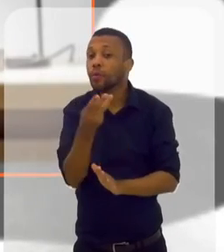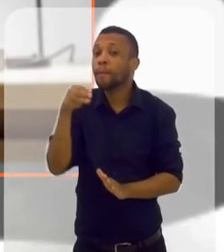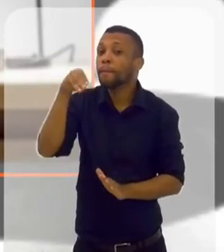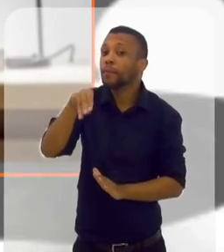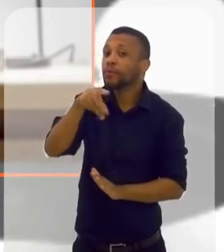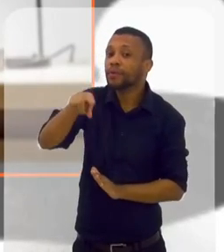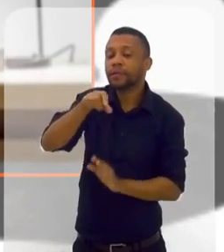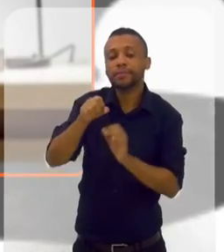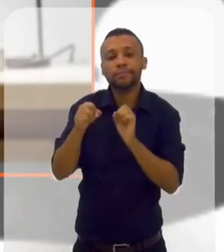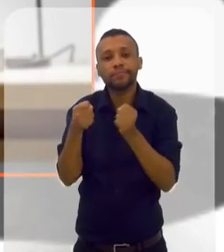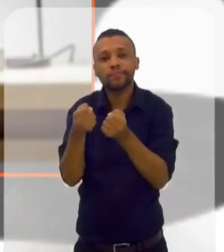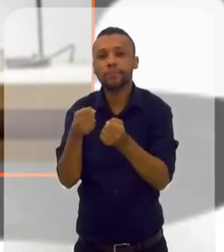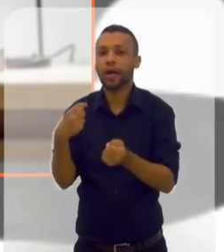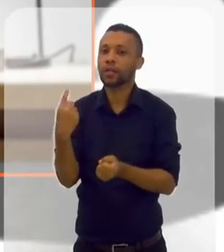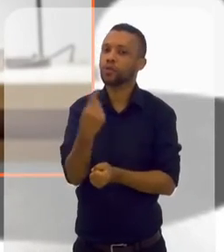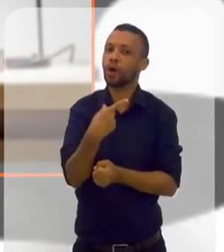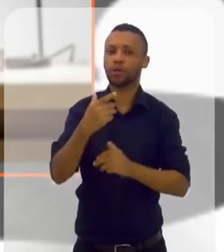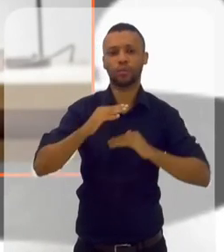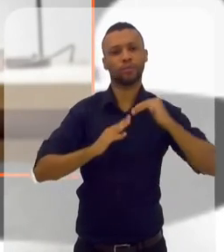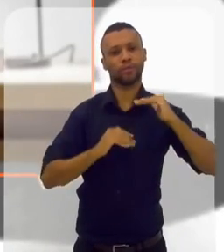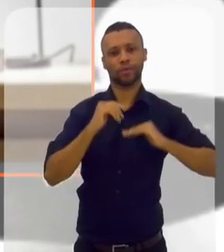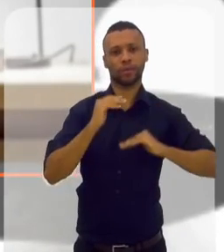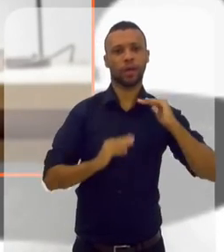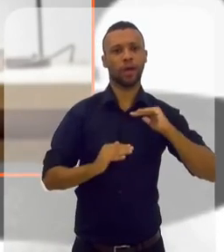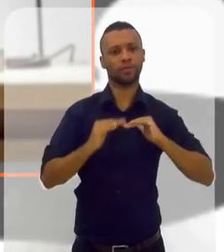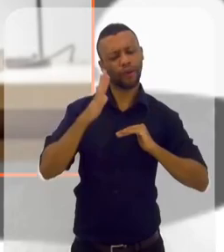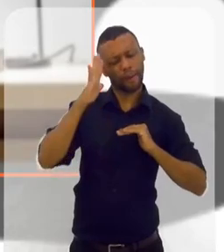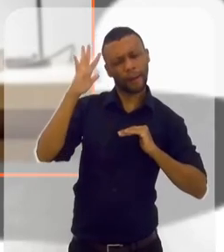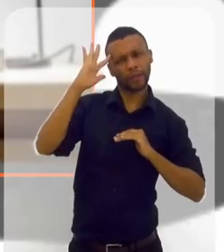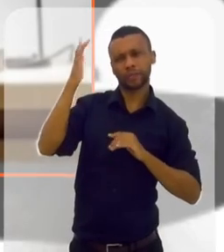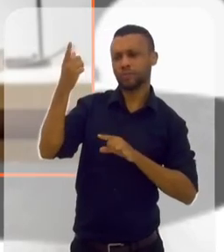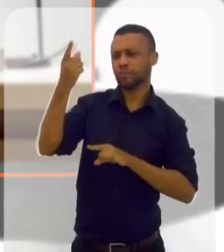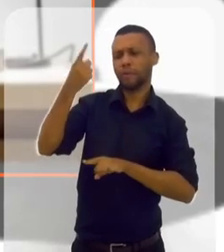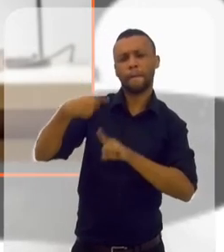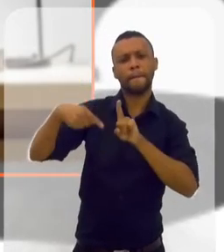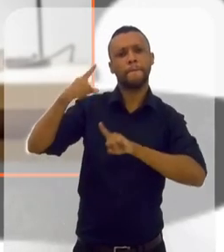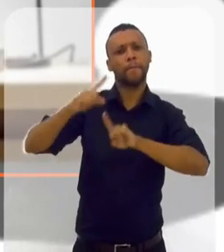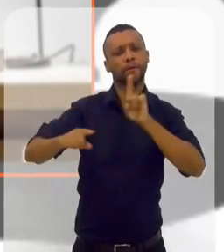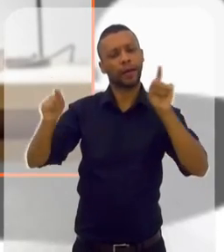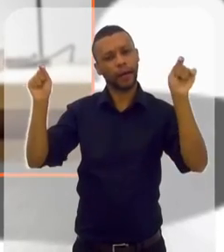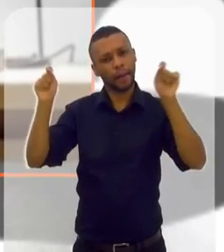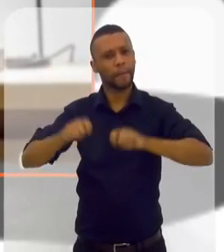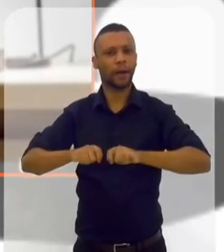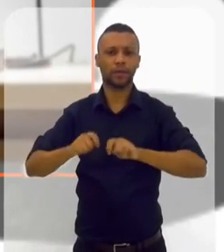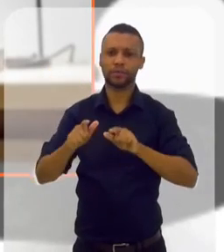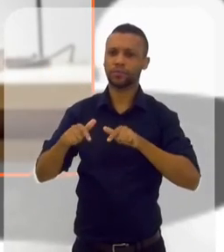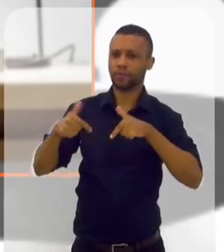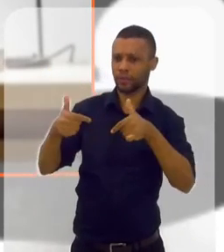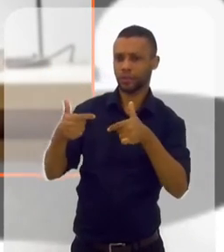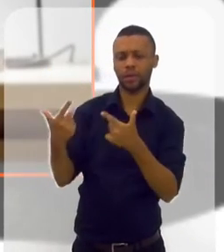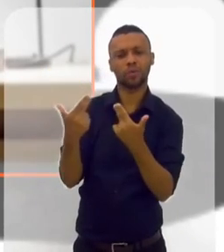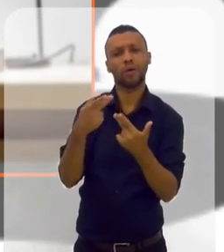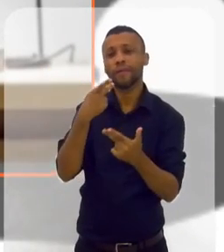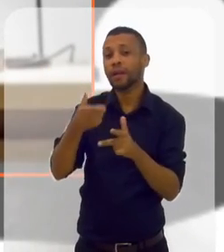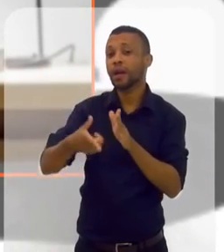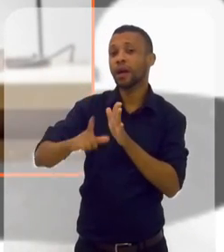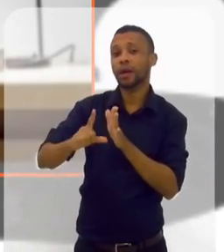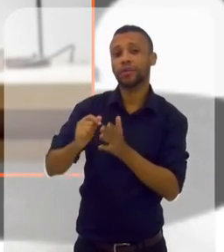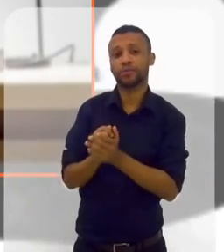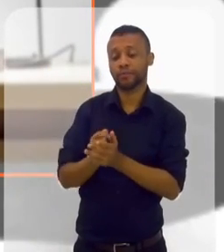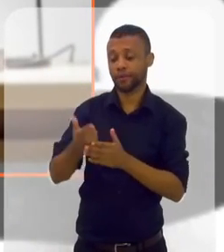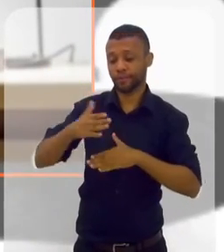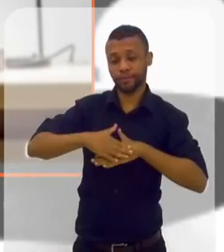você dedicou a nós aqui. Eu imagino a transformação que você é capaz de fazer, até como eu disse antes,